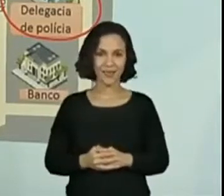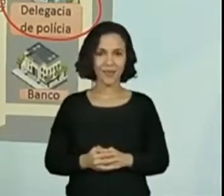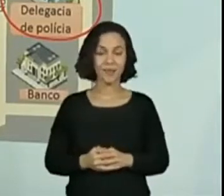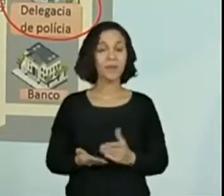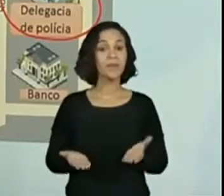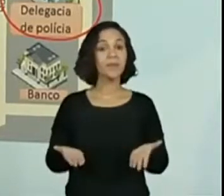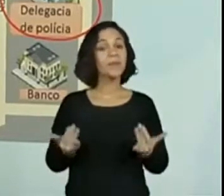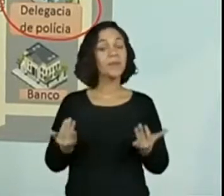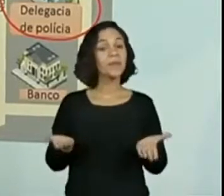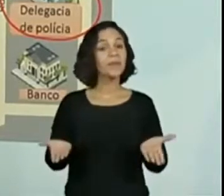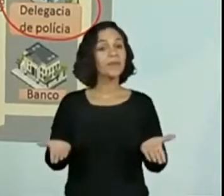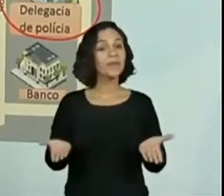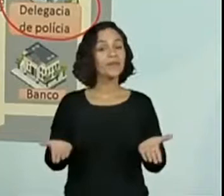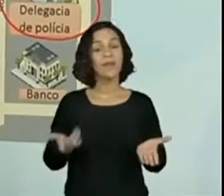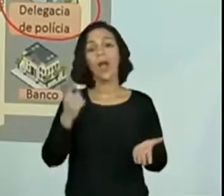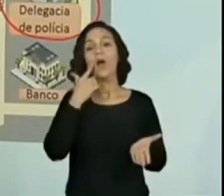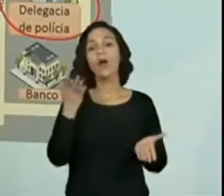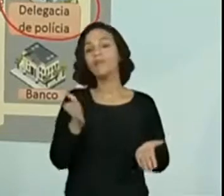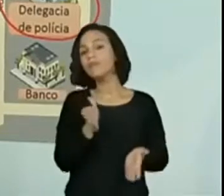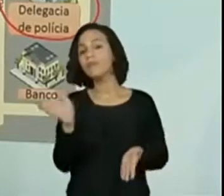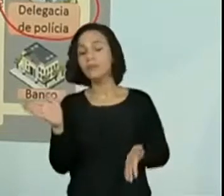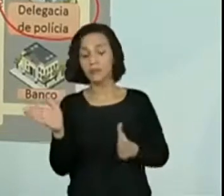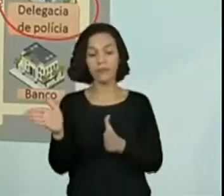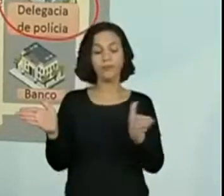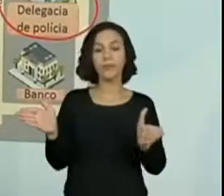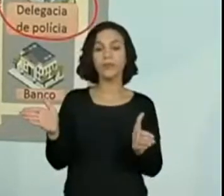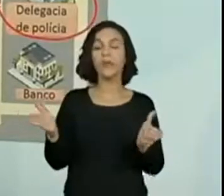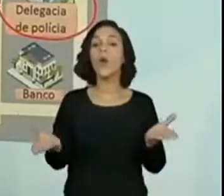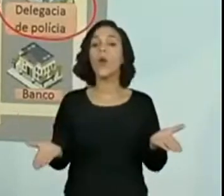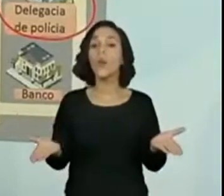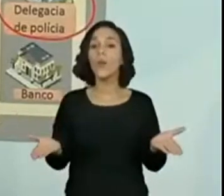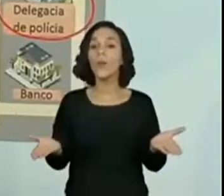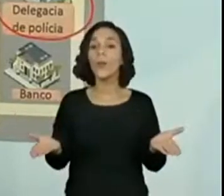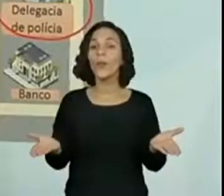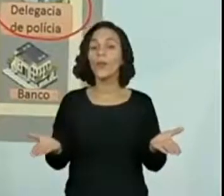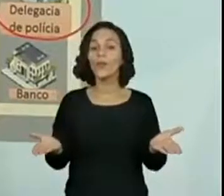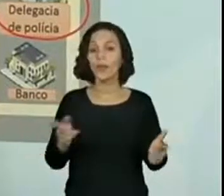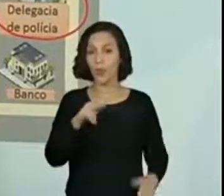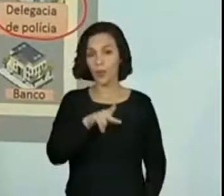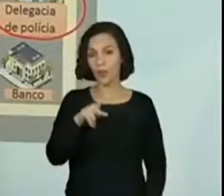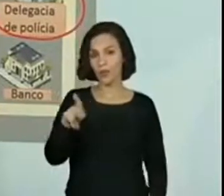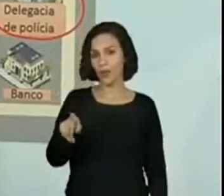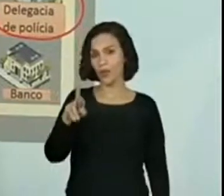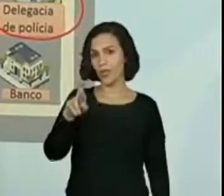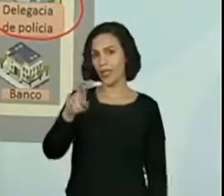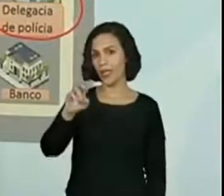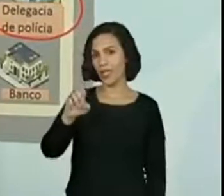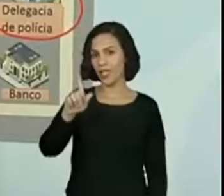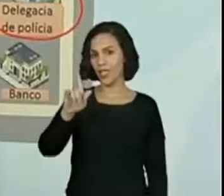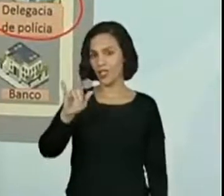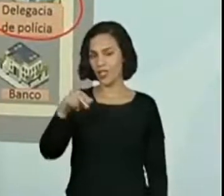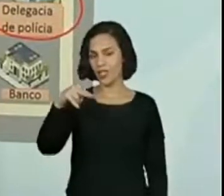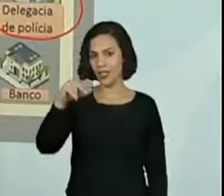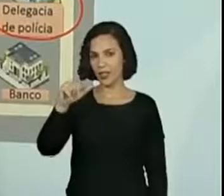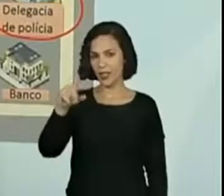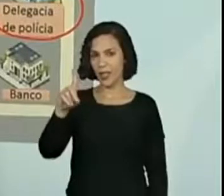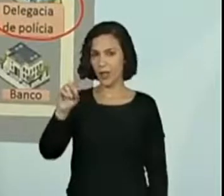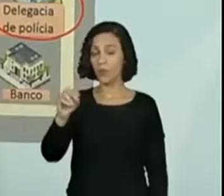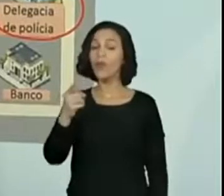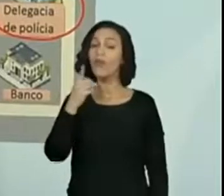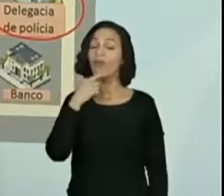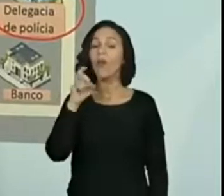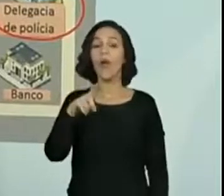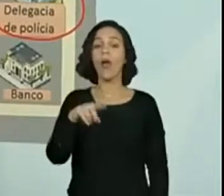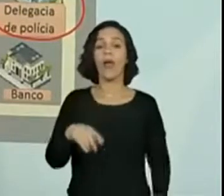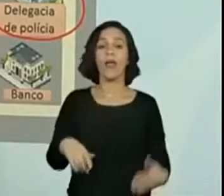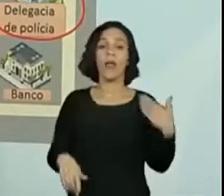Vamos lá? Ela vira para a direita ou para a esquerda? Olha o professor Edinaldo dizendo. Vira para a esquerda por quantos